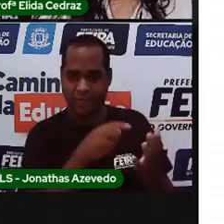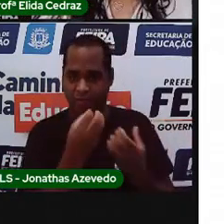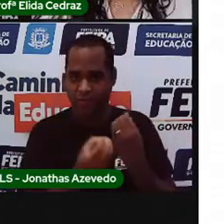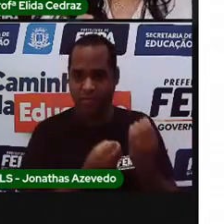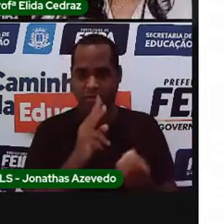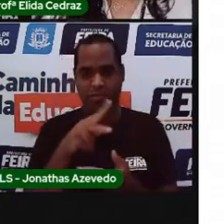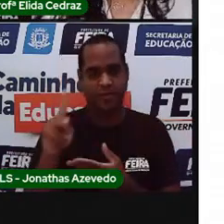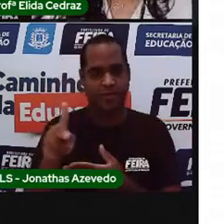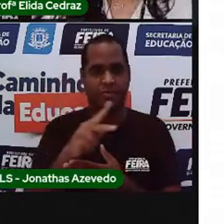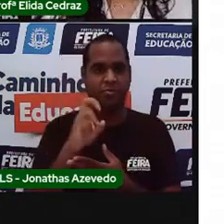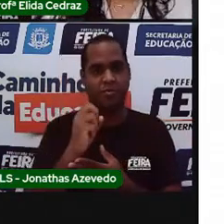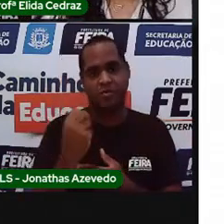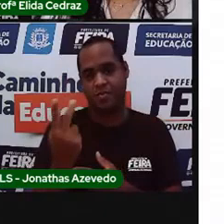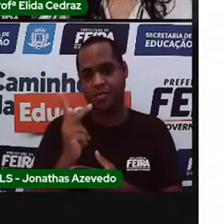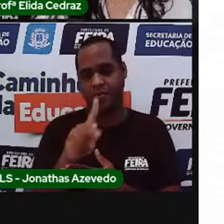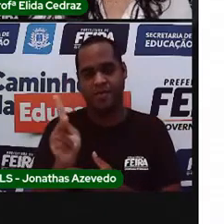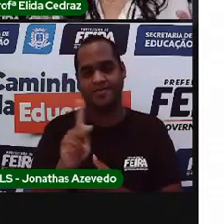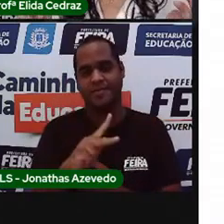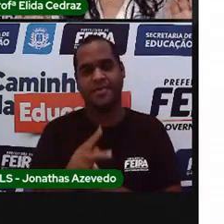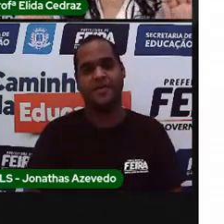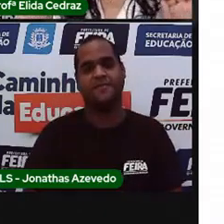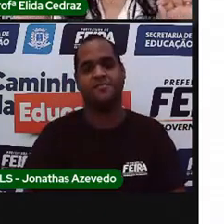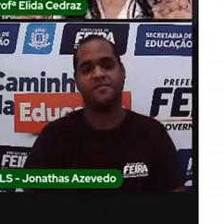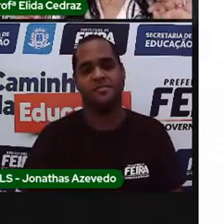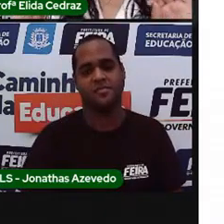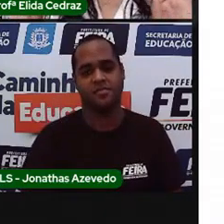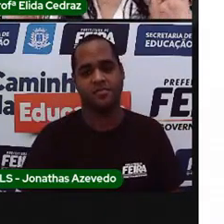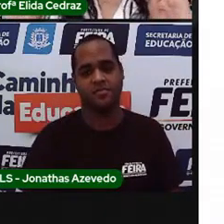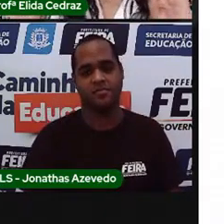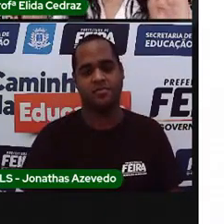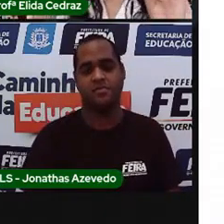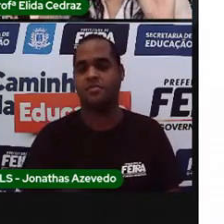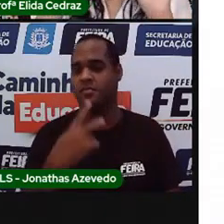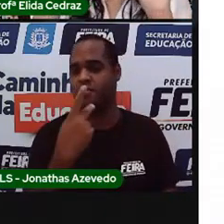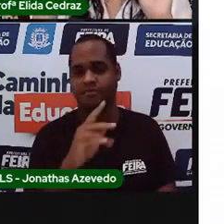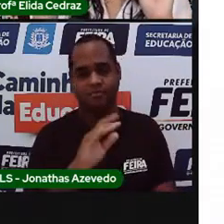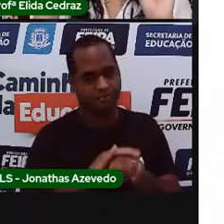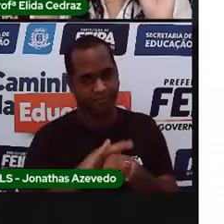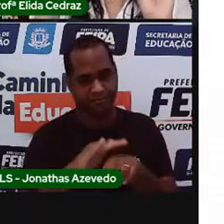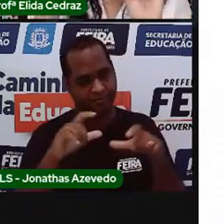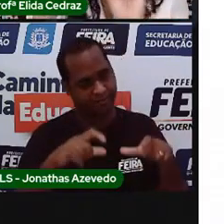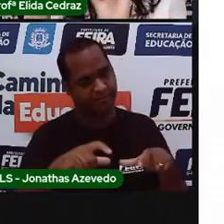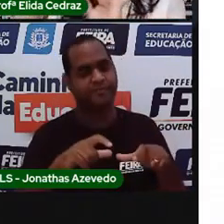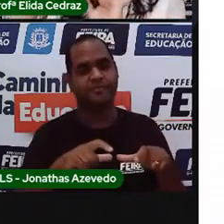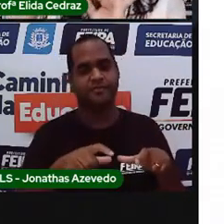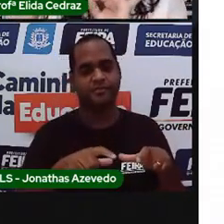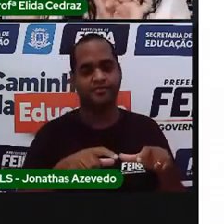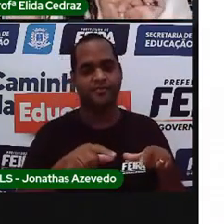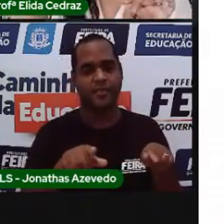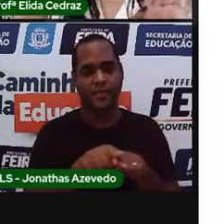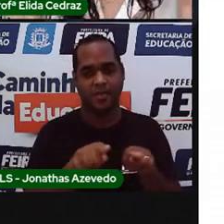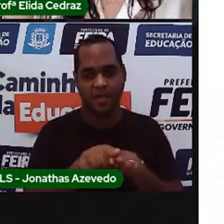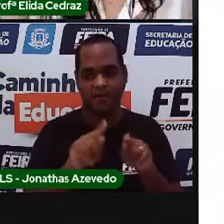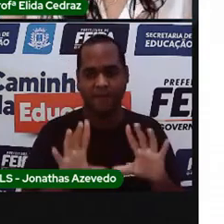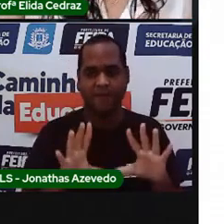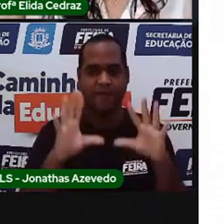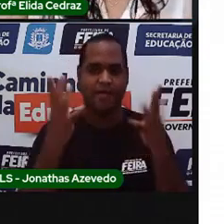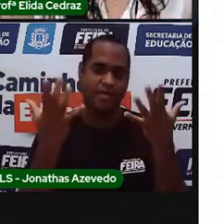professora ou seu professor? Você vai colocar o local e a festa.